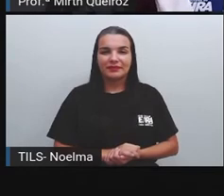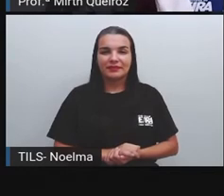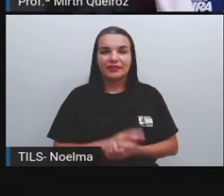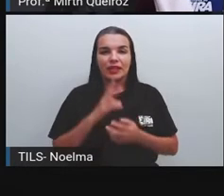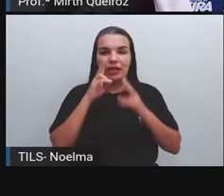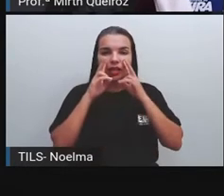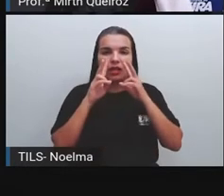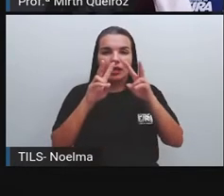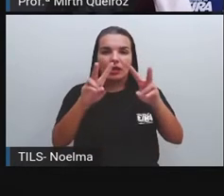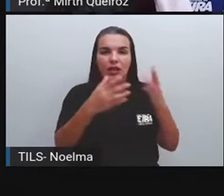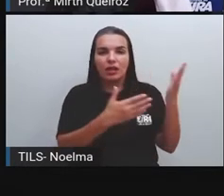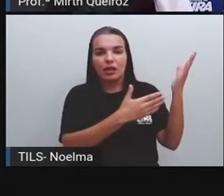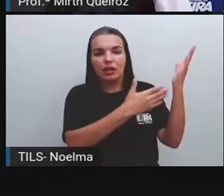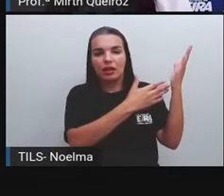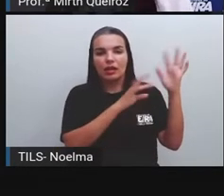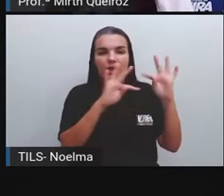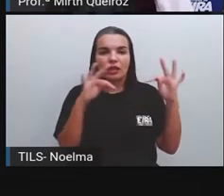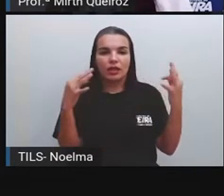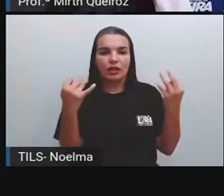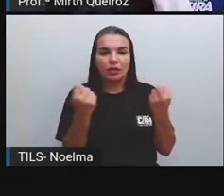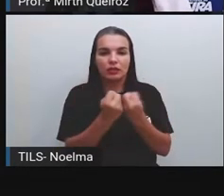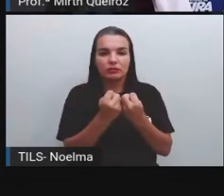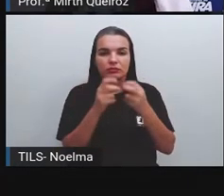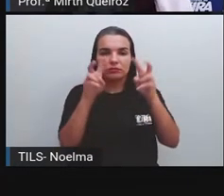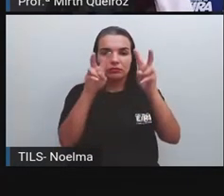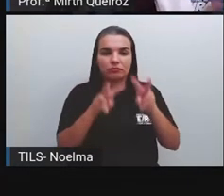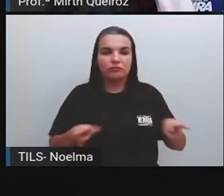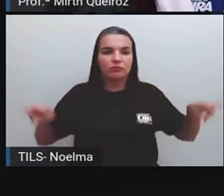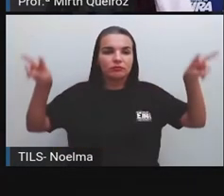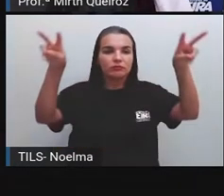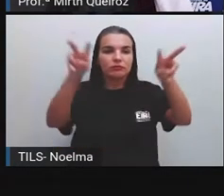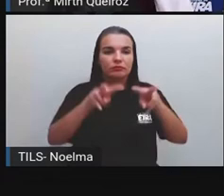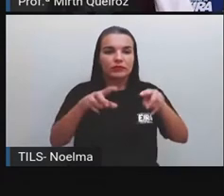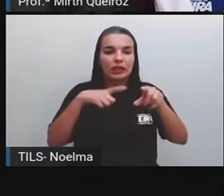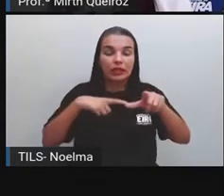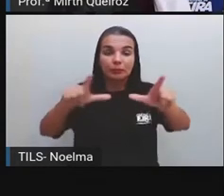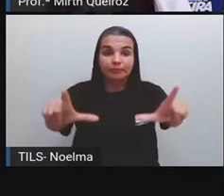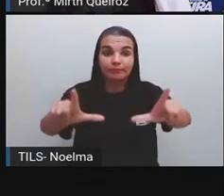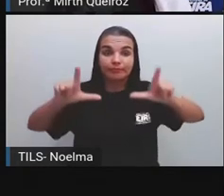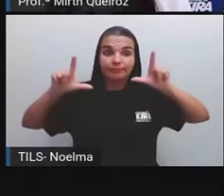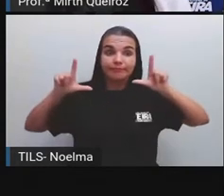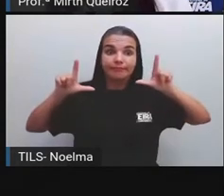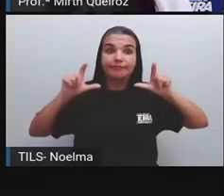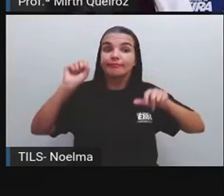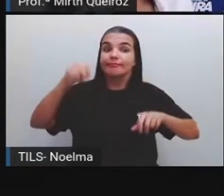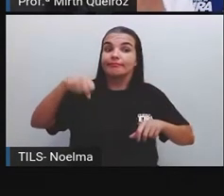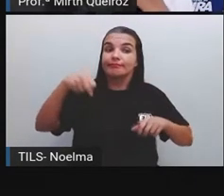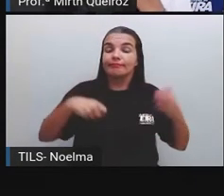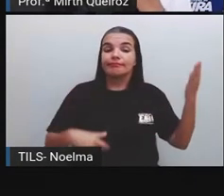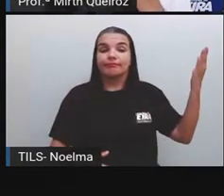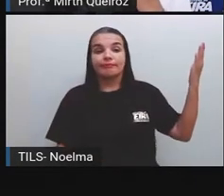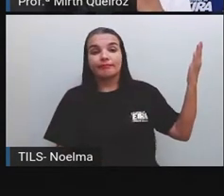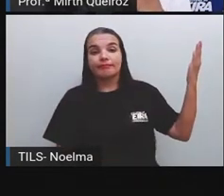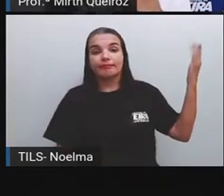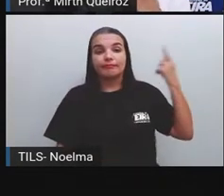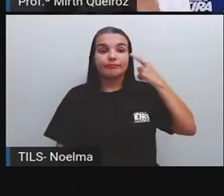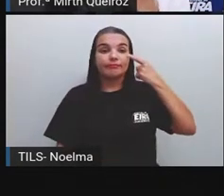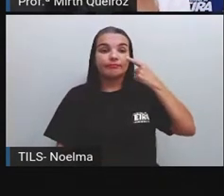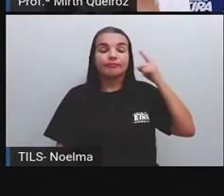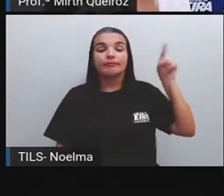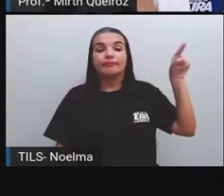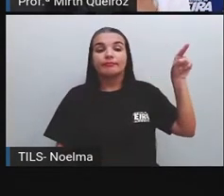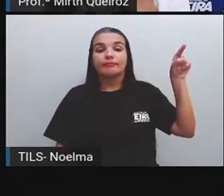Observem essas paisagens aqui, essas imagens, né? Aqui nós temos paisagens. O que vocês podem observar